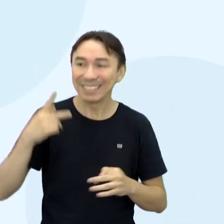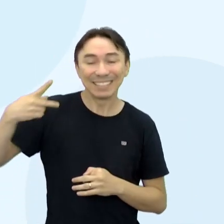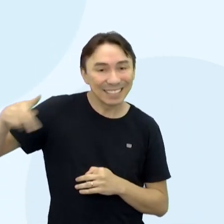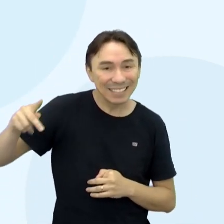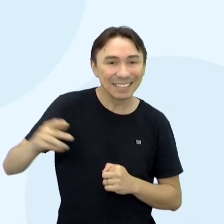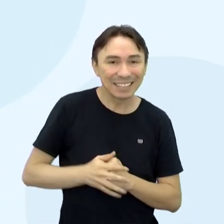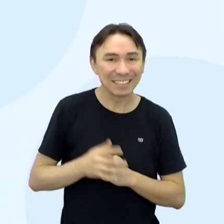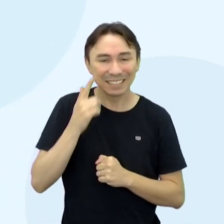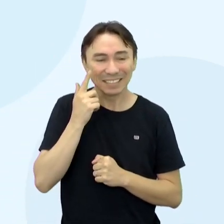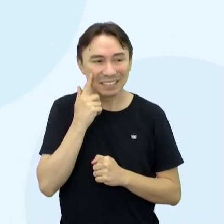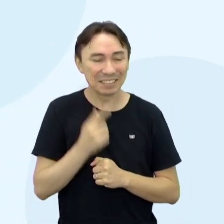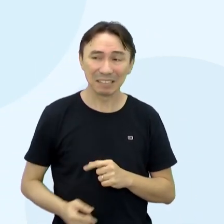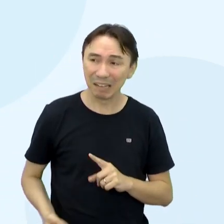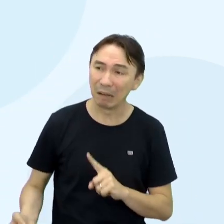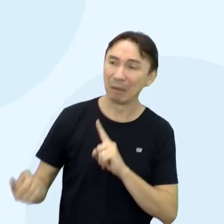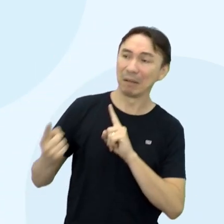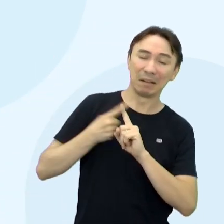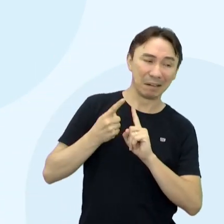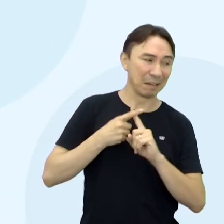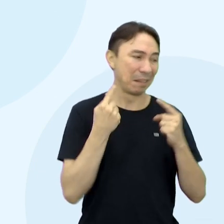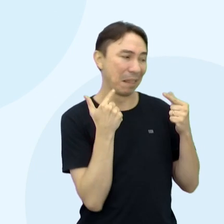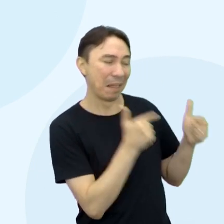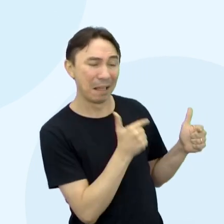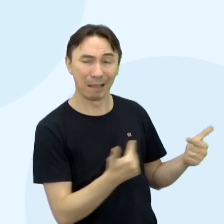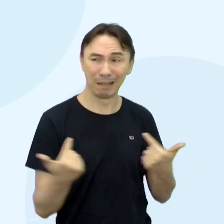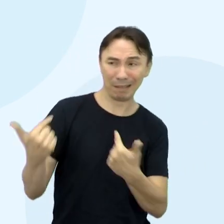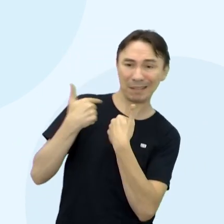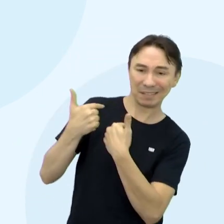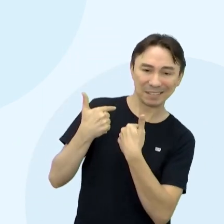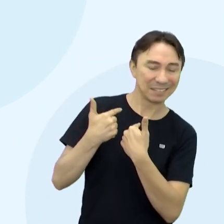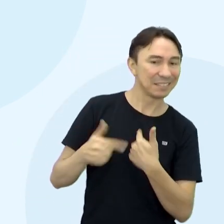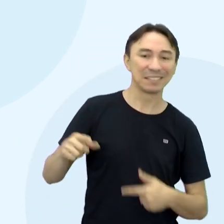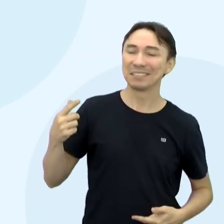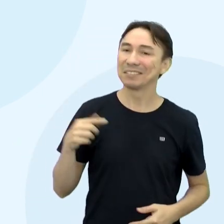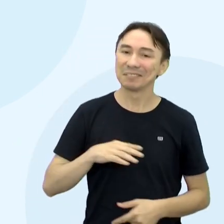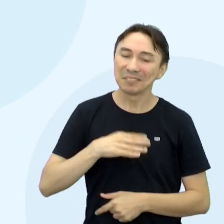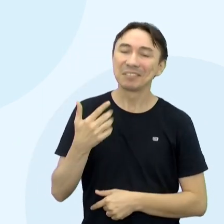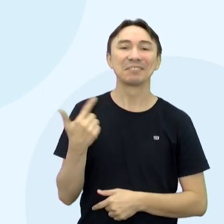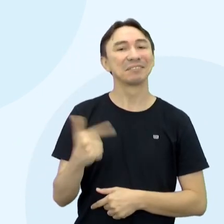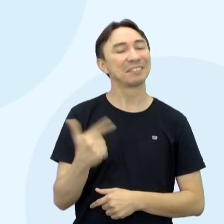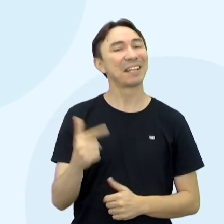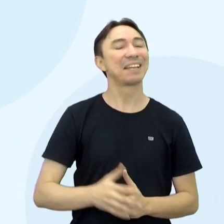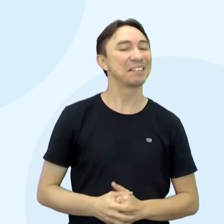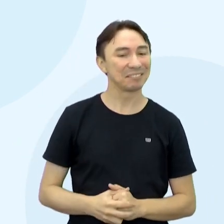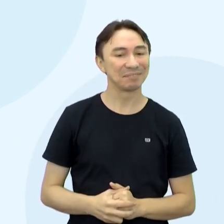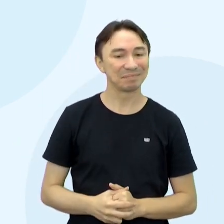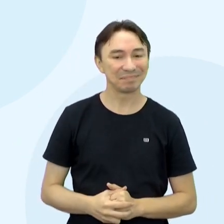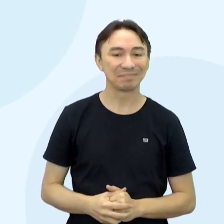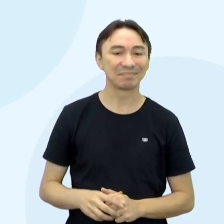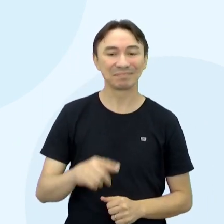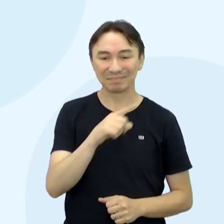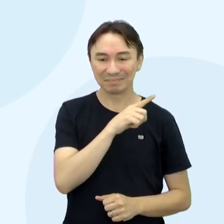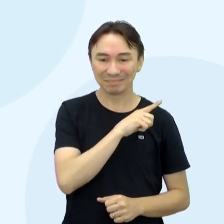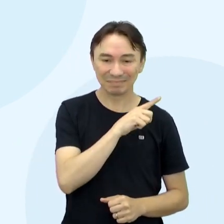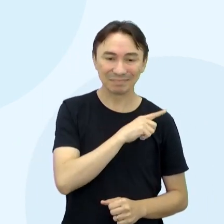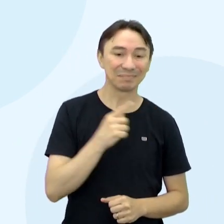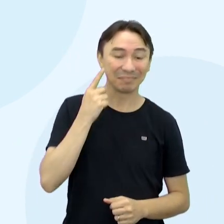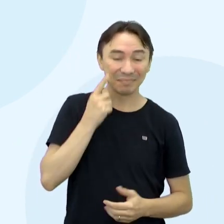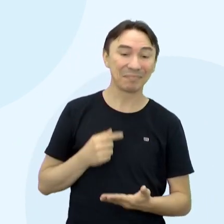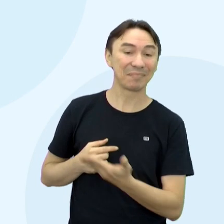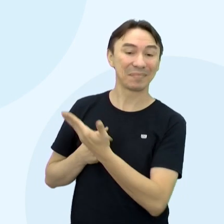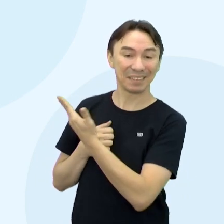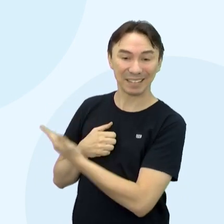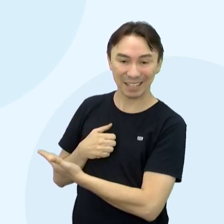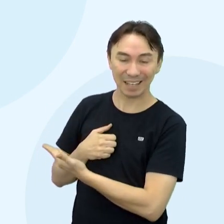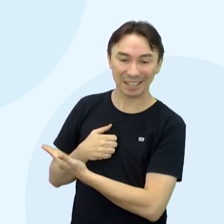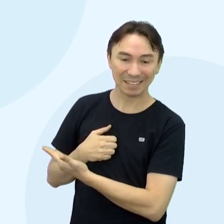tripudiar Sobre o meu sofrimento Quando o meu perdia É isso aí E aí tem a ilustração que a professora Mara trouxe Bem legal